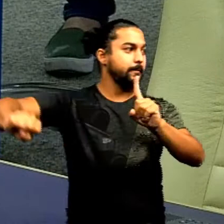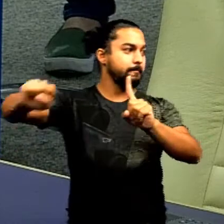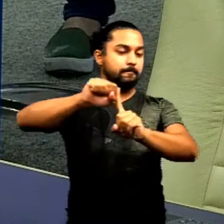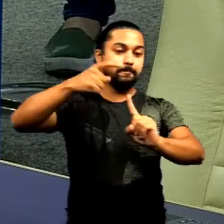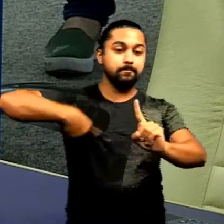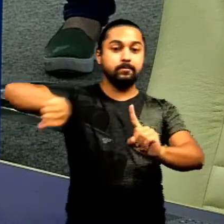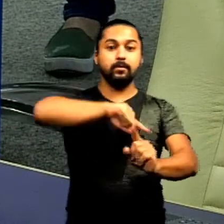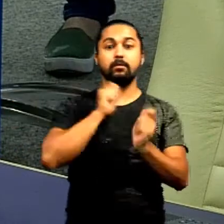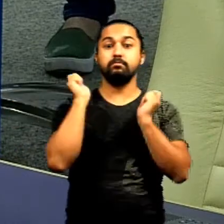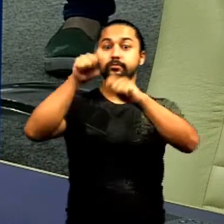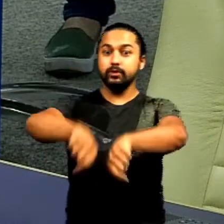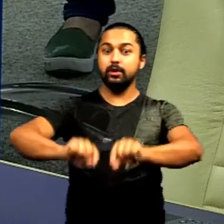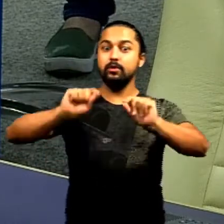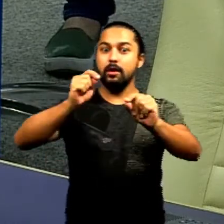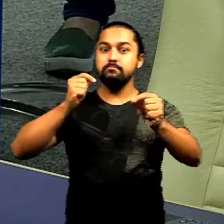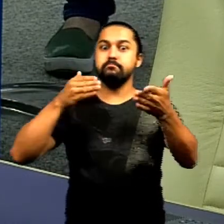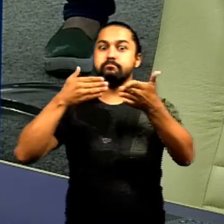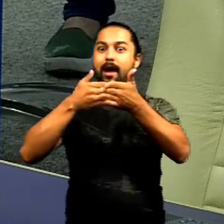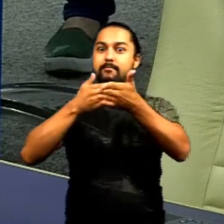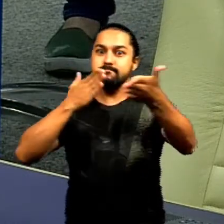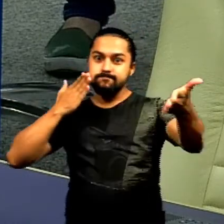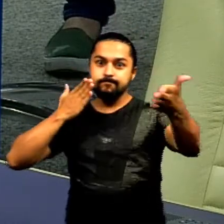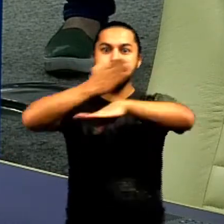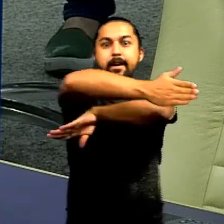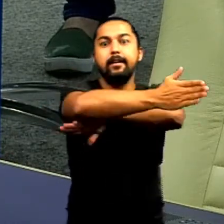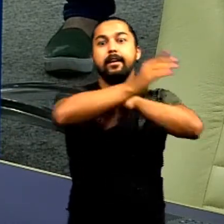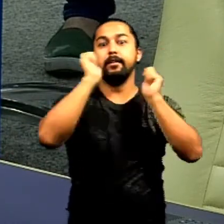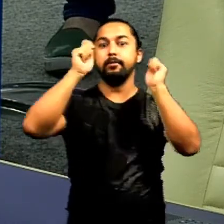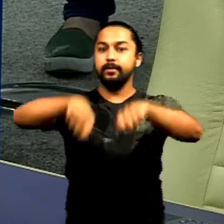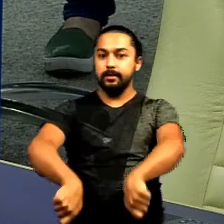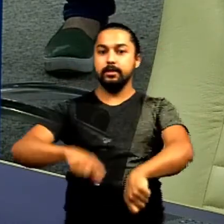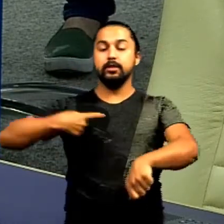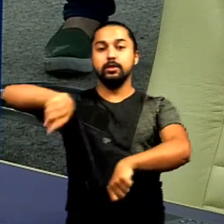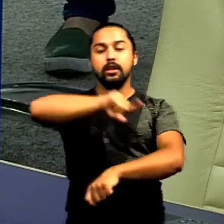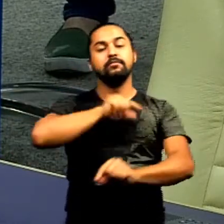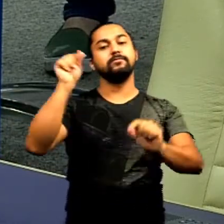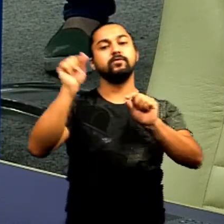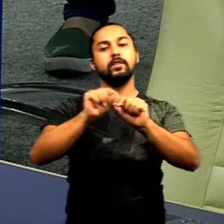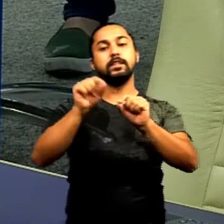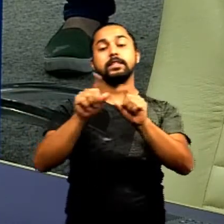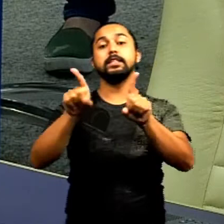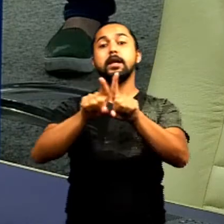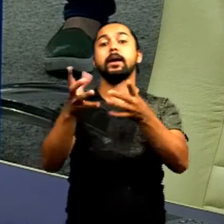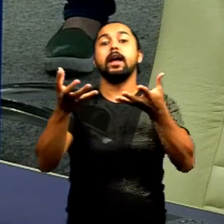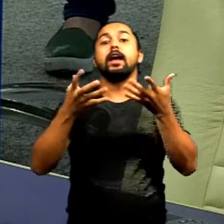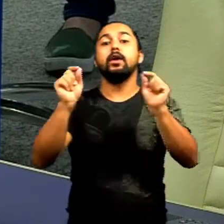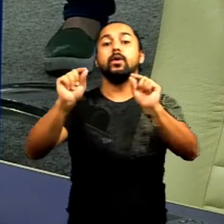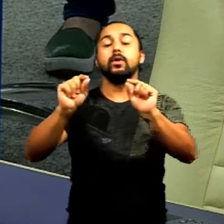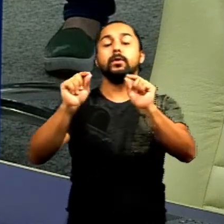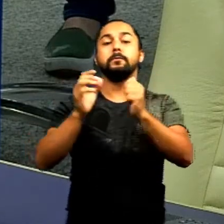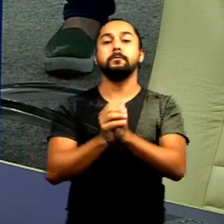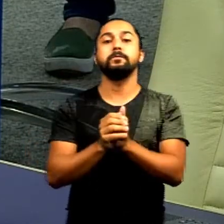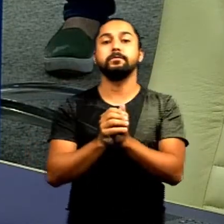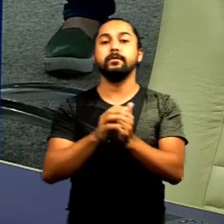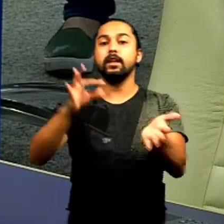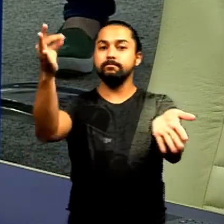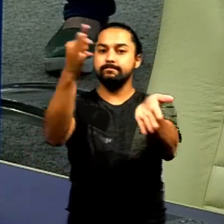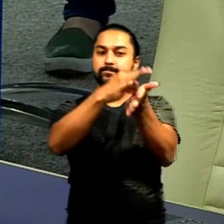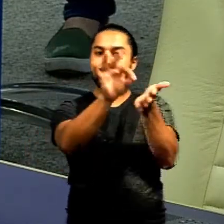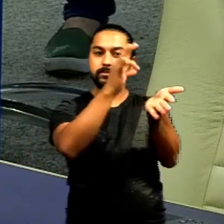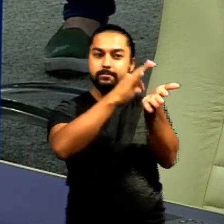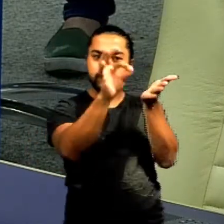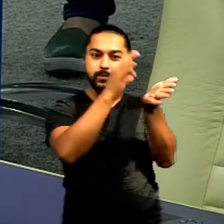nós podemos sim quebrar esses paradigmas e nós vamos fazer isso eu queria até que tivesse a